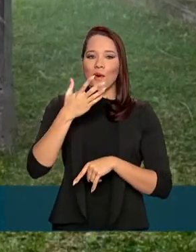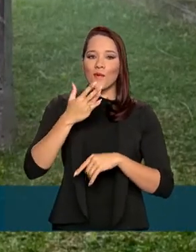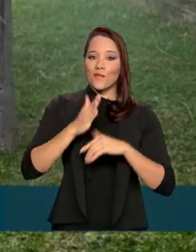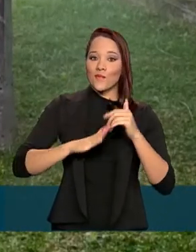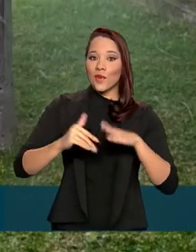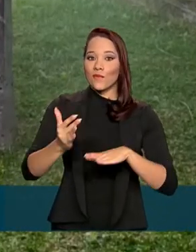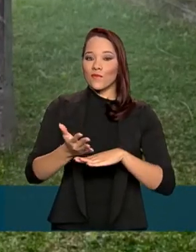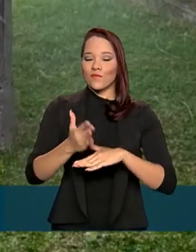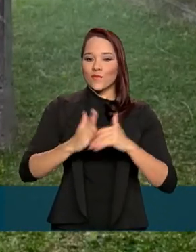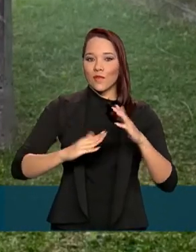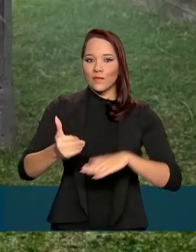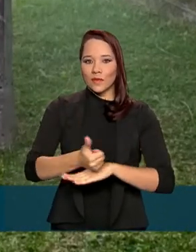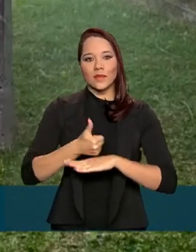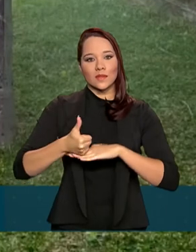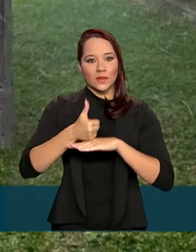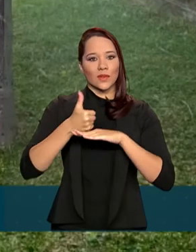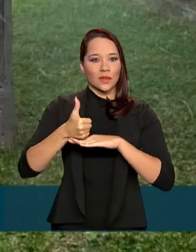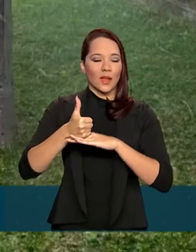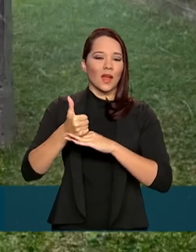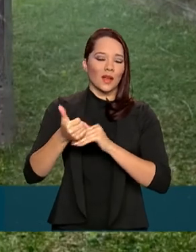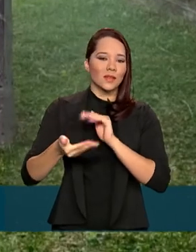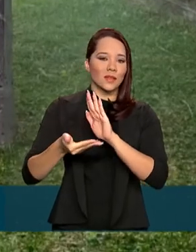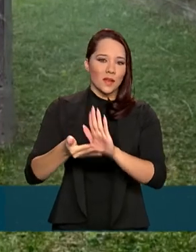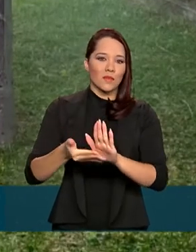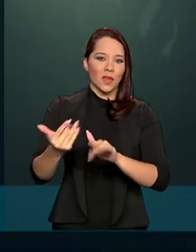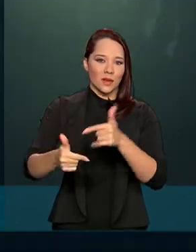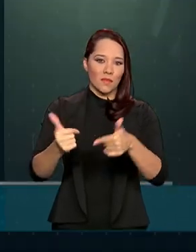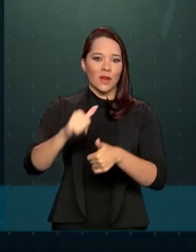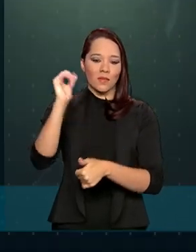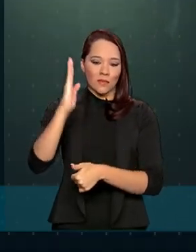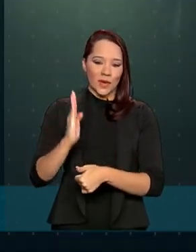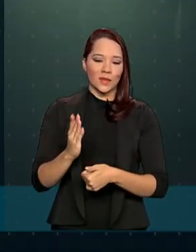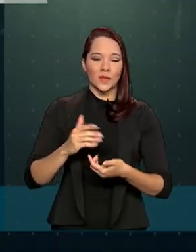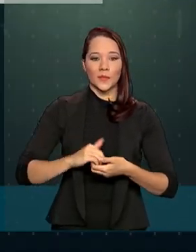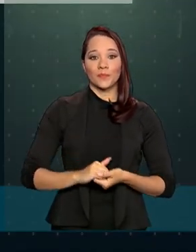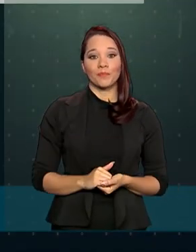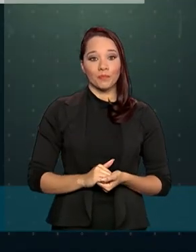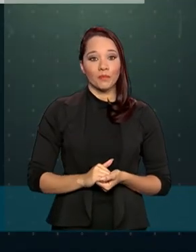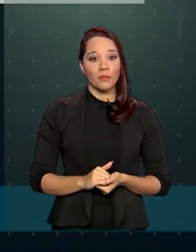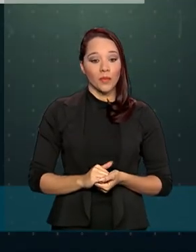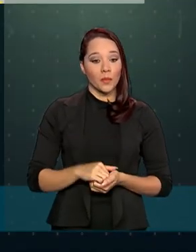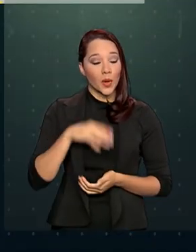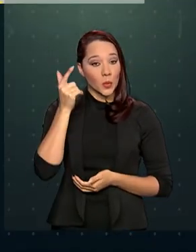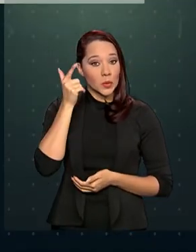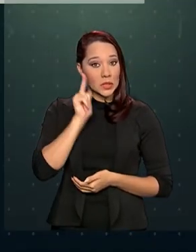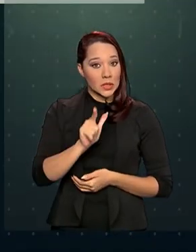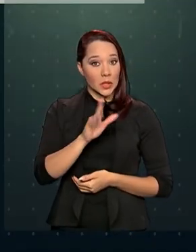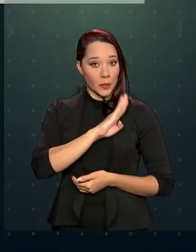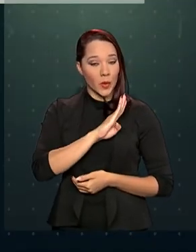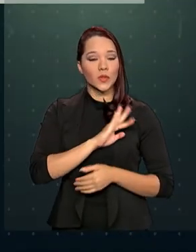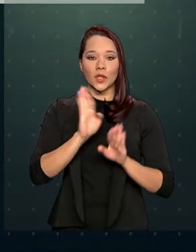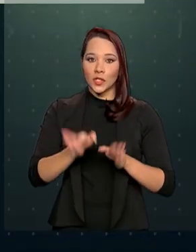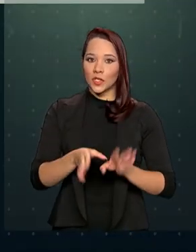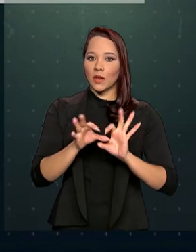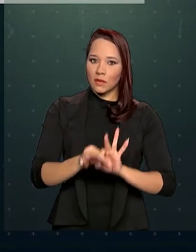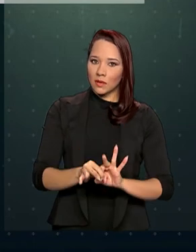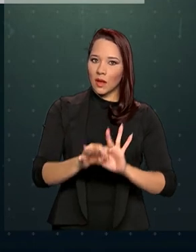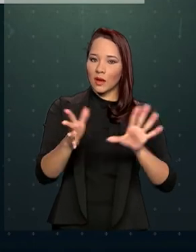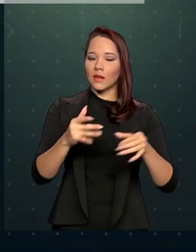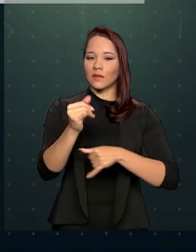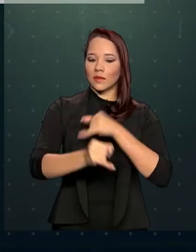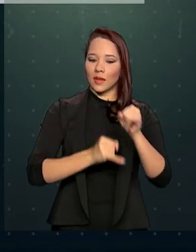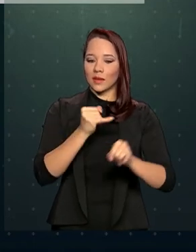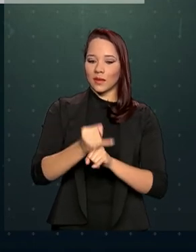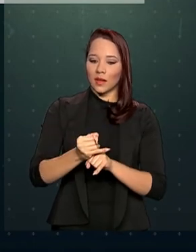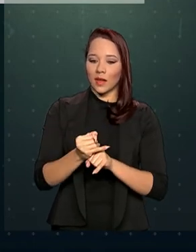a serviço do próprio país mesmo. A consulta para ofertas de bolsas já está disponível na